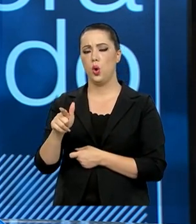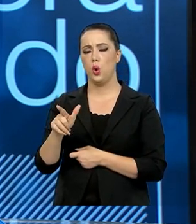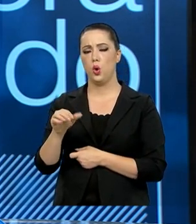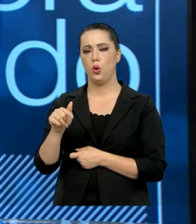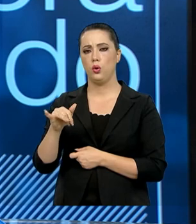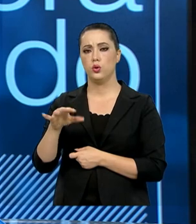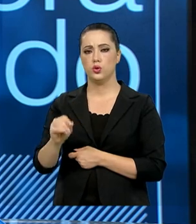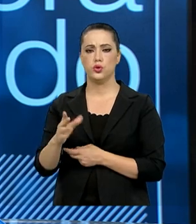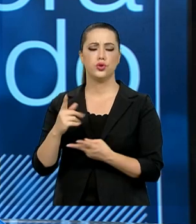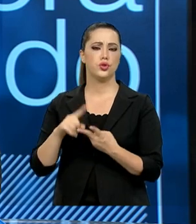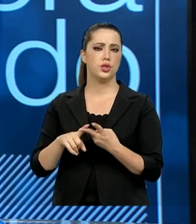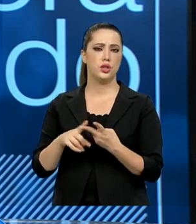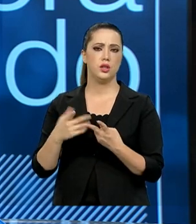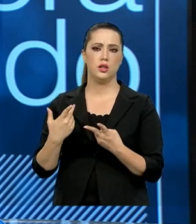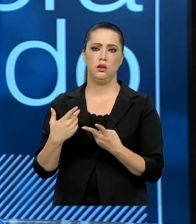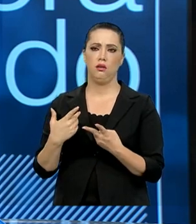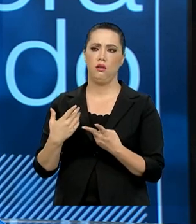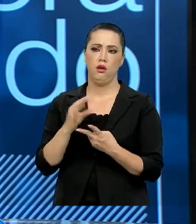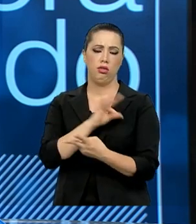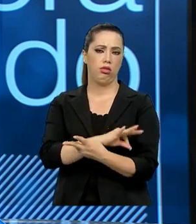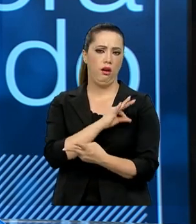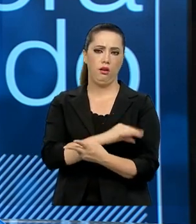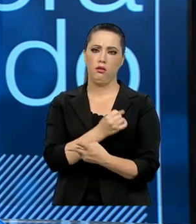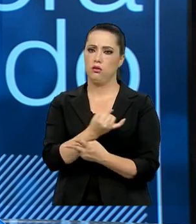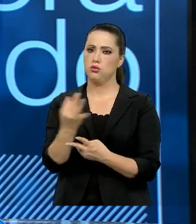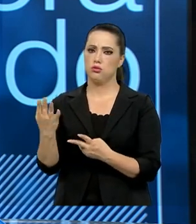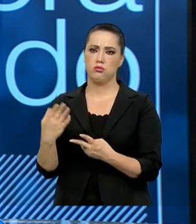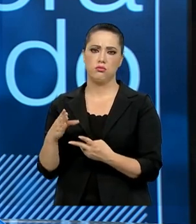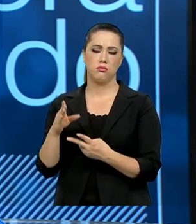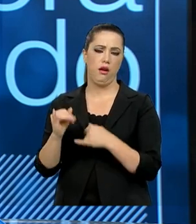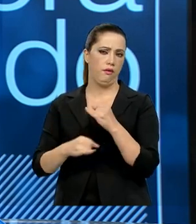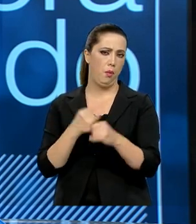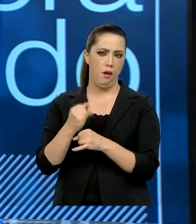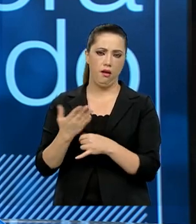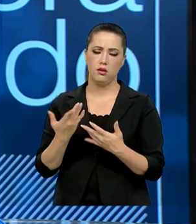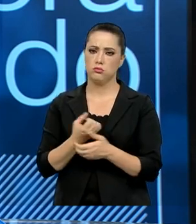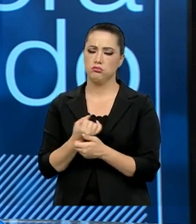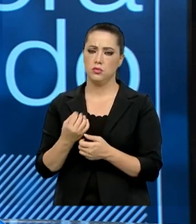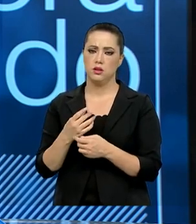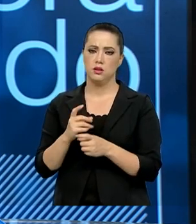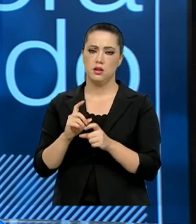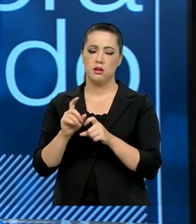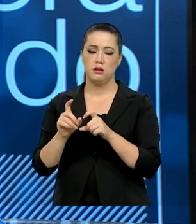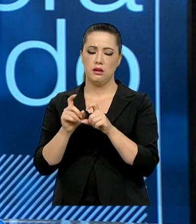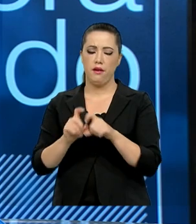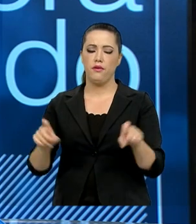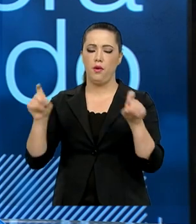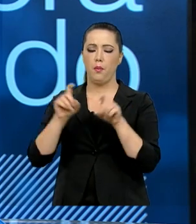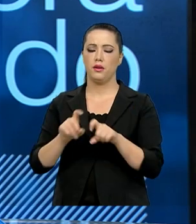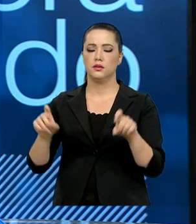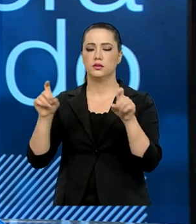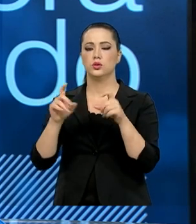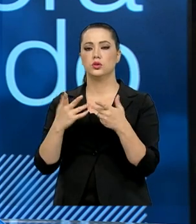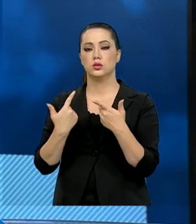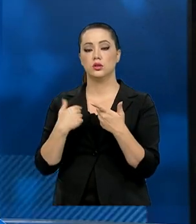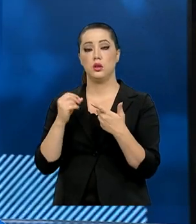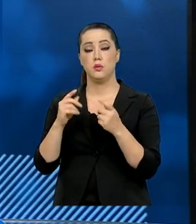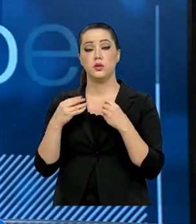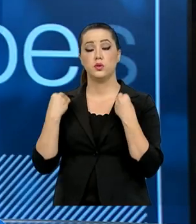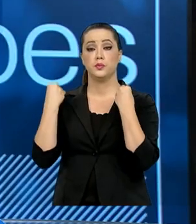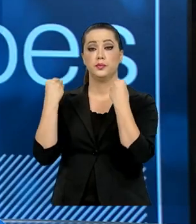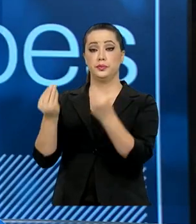bioinformática, de tal maneira que nós pudéssemos ter das condições para que os nossos